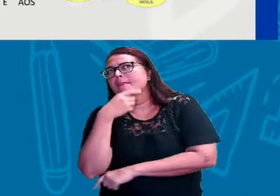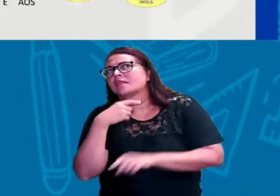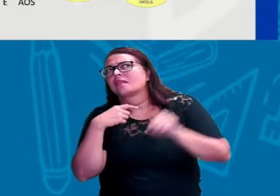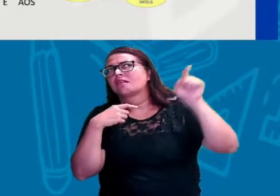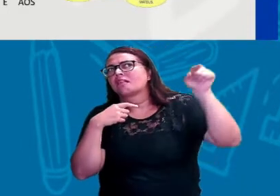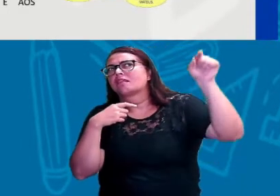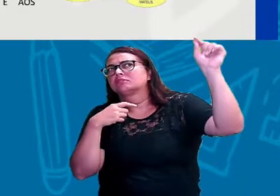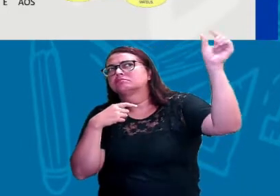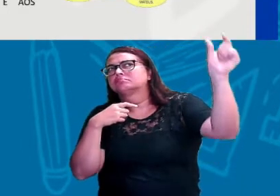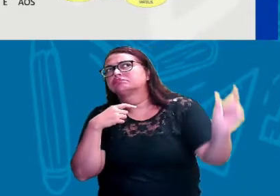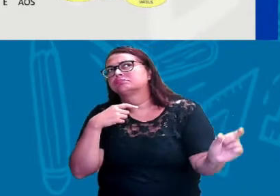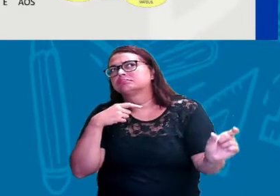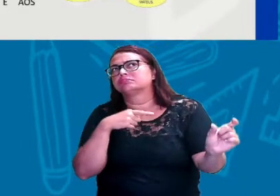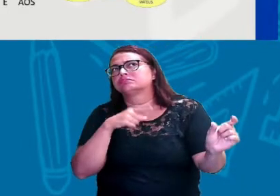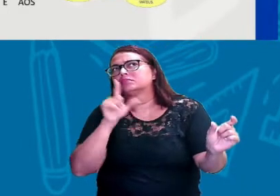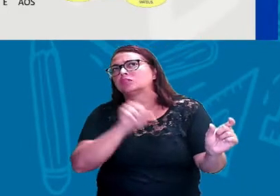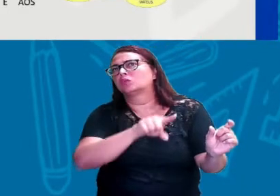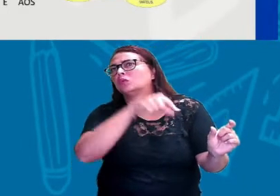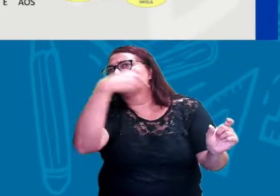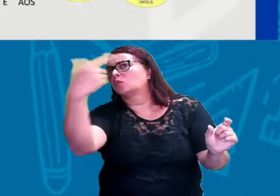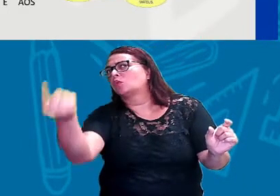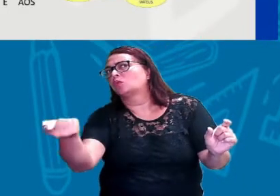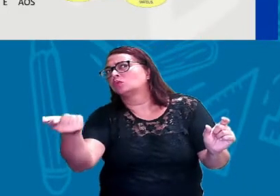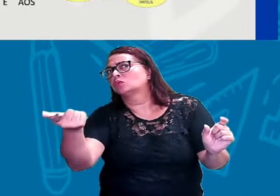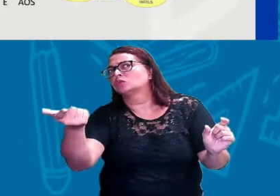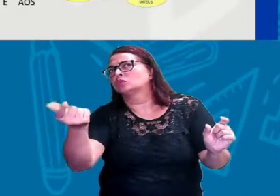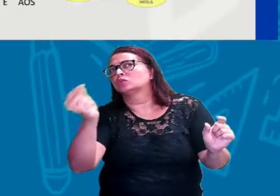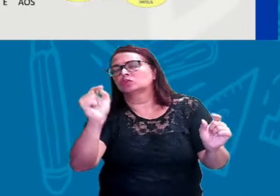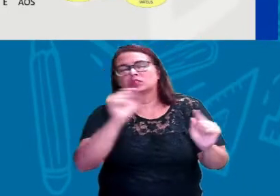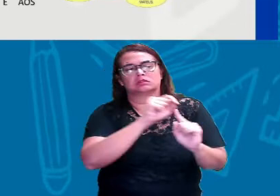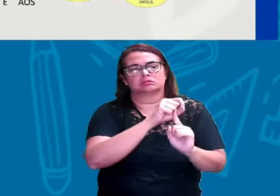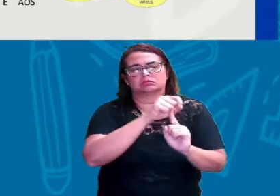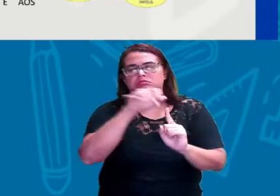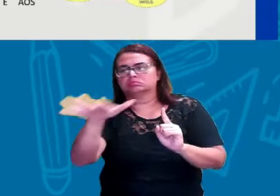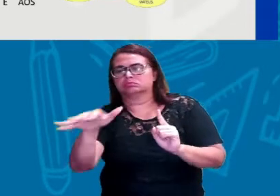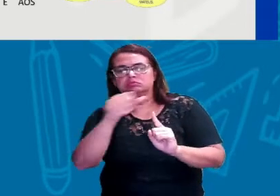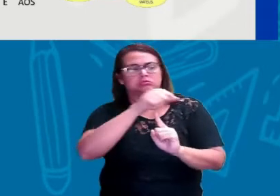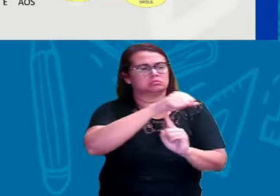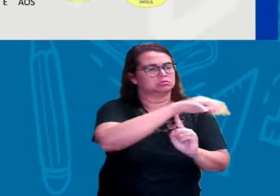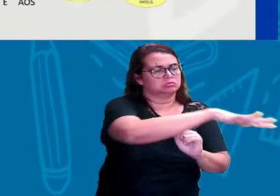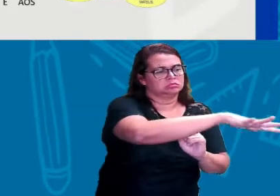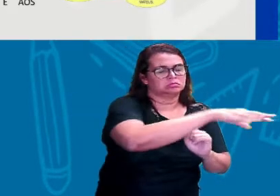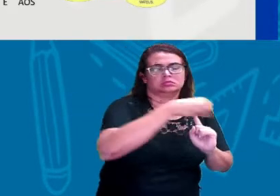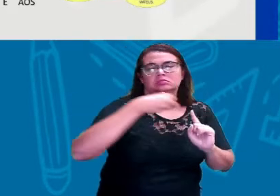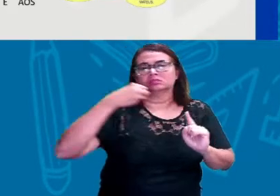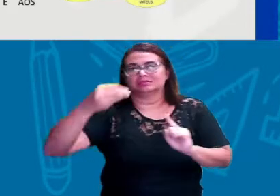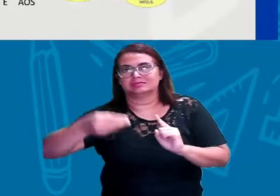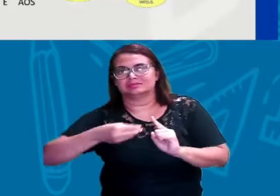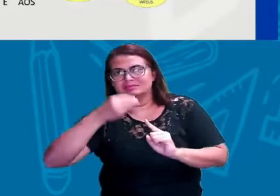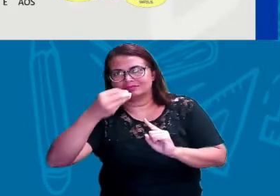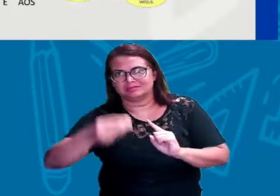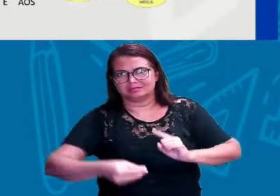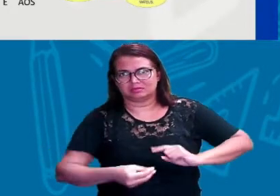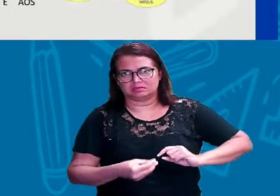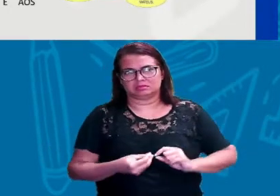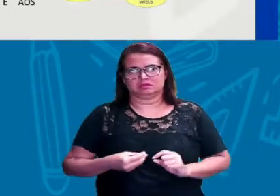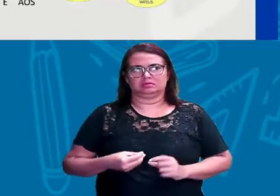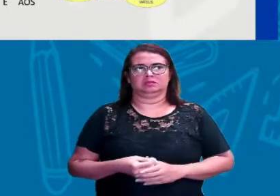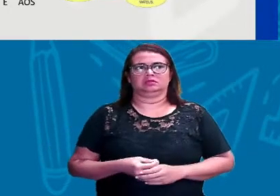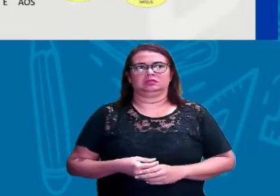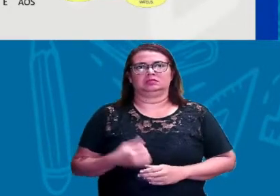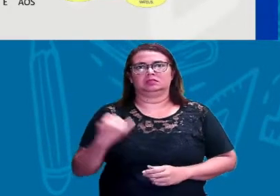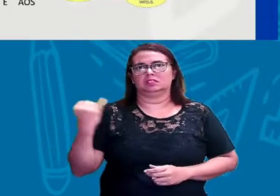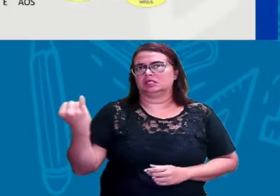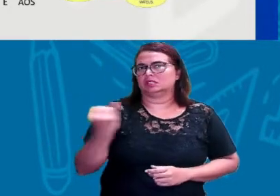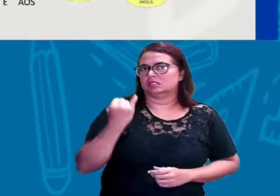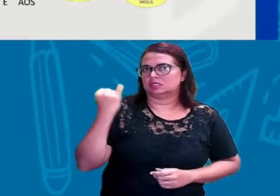referência para encontrar a posição de outro objeto. E aí sucessivamente. Então para prestar, é importante gente, se